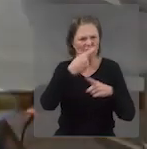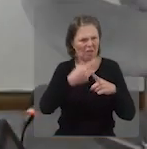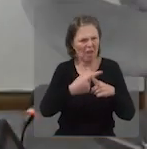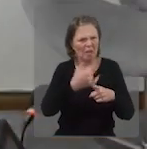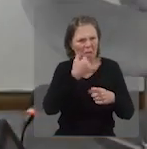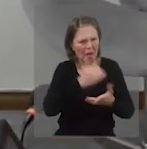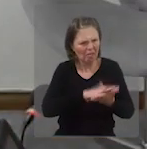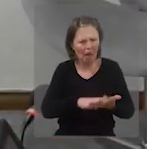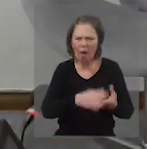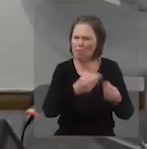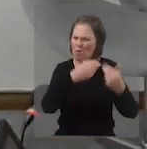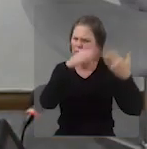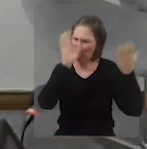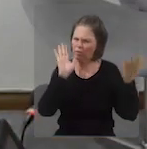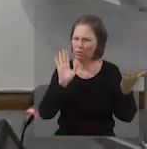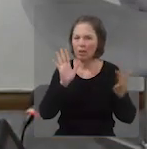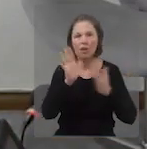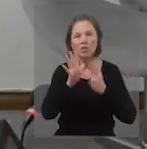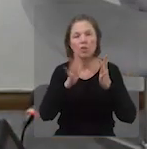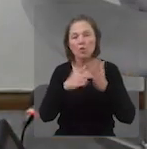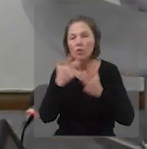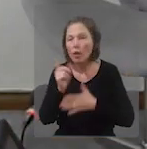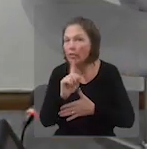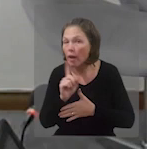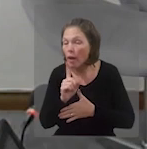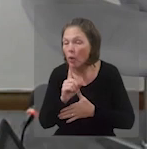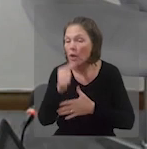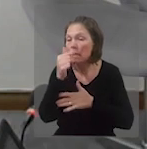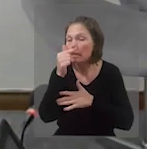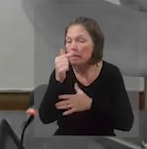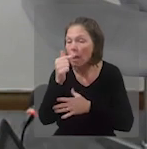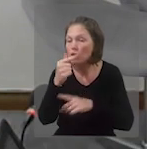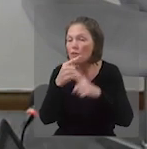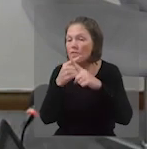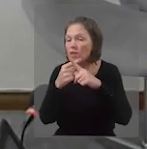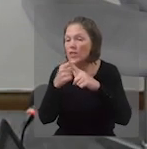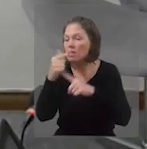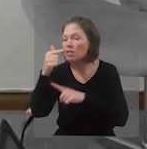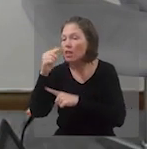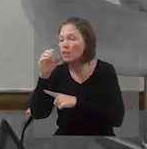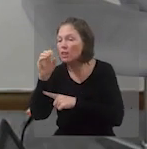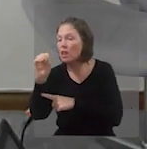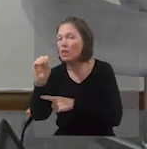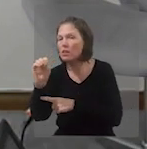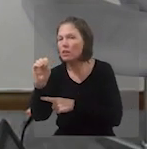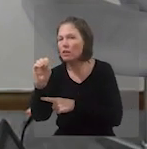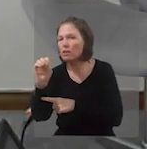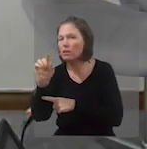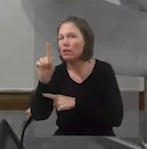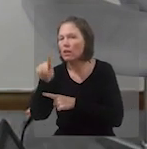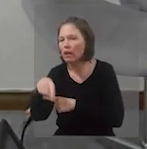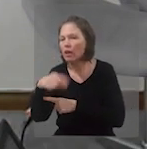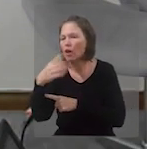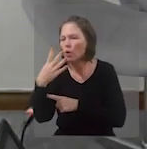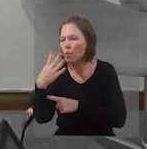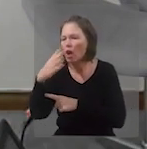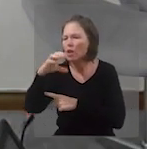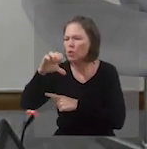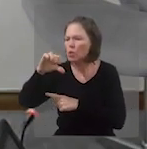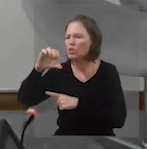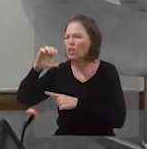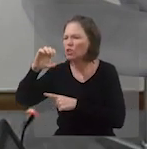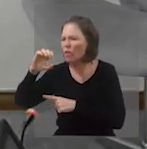Mas é demais perdoar sete vezes, aí Jesus disse, não, é sete vezes setenta, não só quatrocentos e setenta. Quanto é que dá sete vezes setenta?